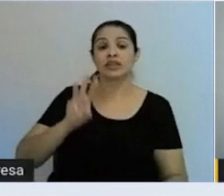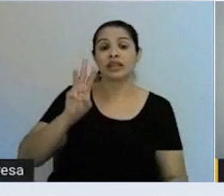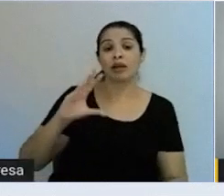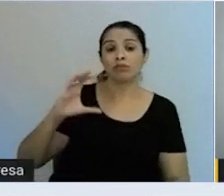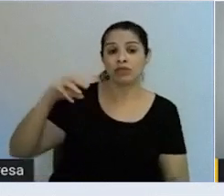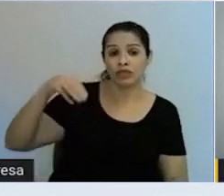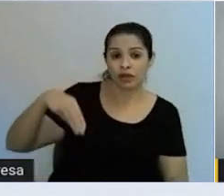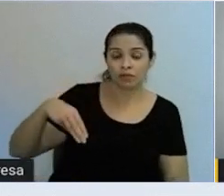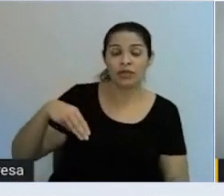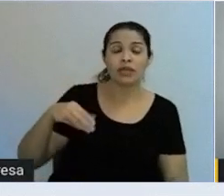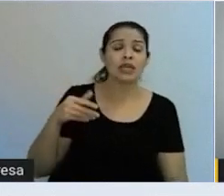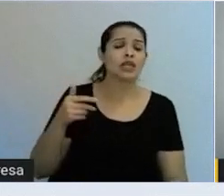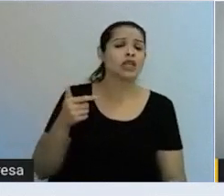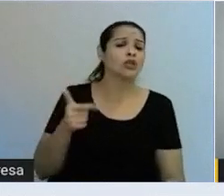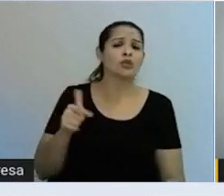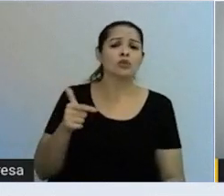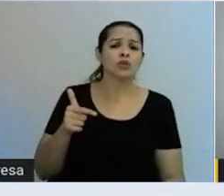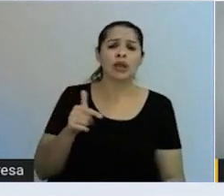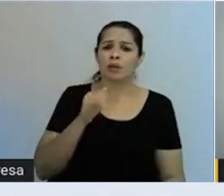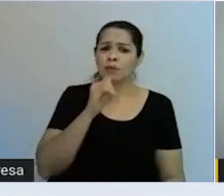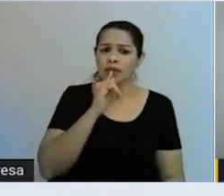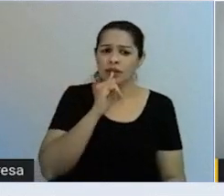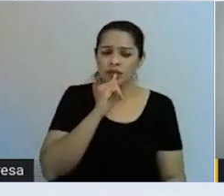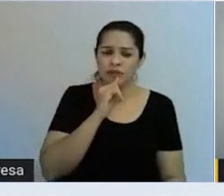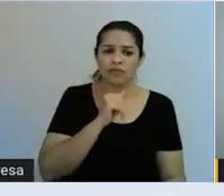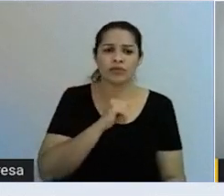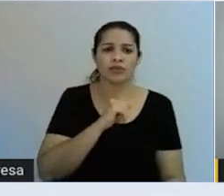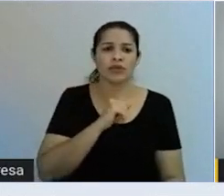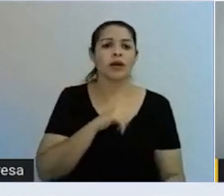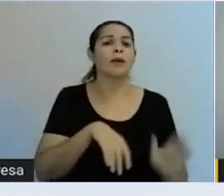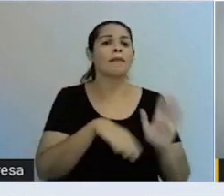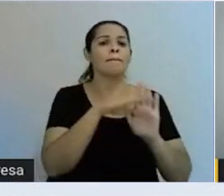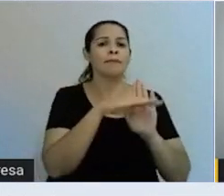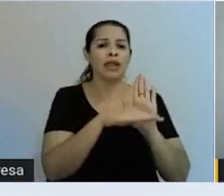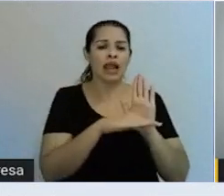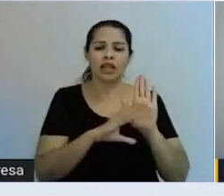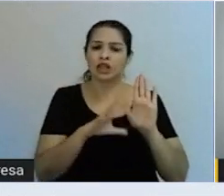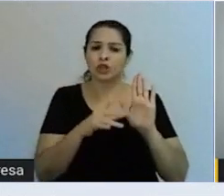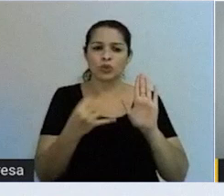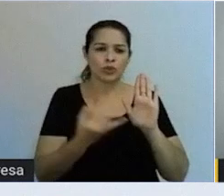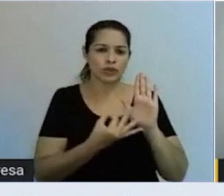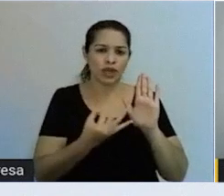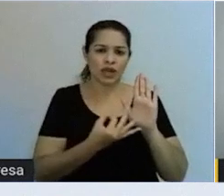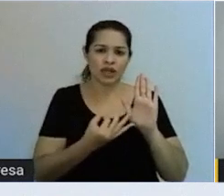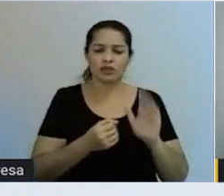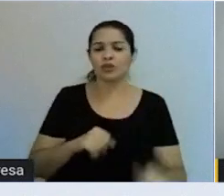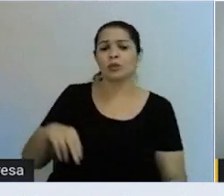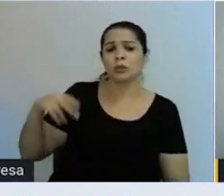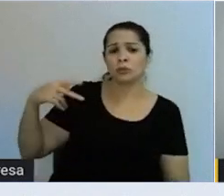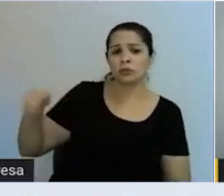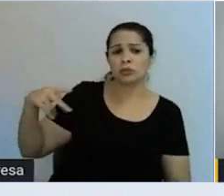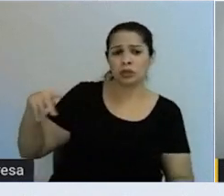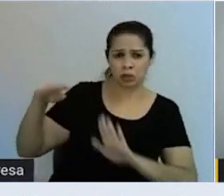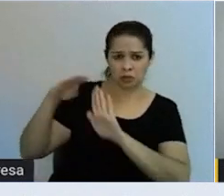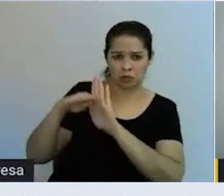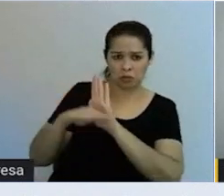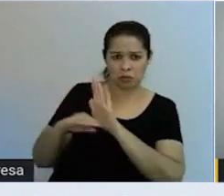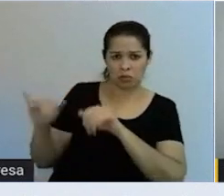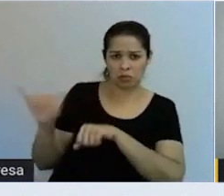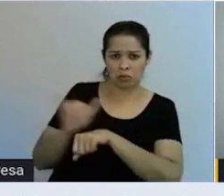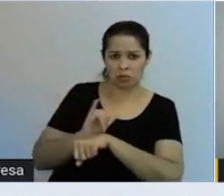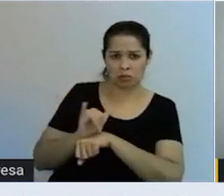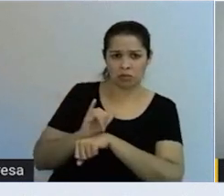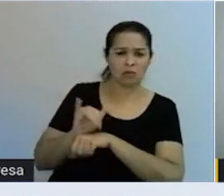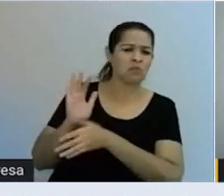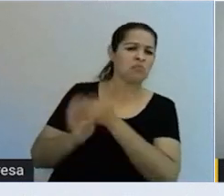não tem, o meu pilar está fazendo tudo direitinho, o seu, o seu, tudo bem, não estou nem aí. De